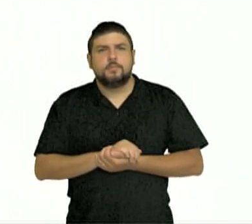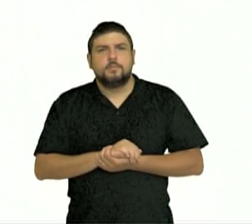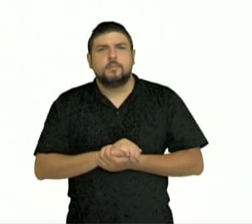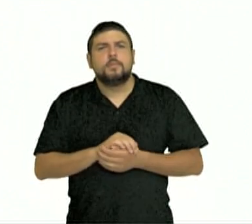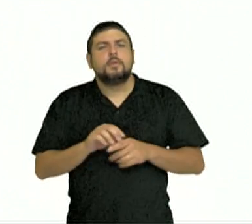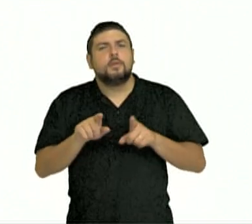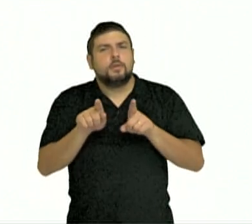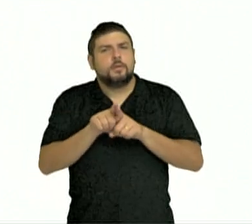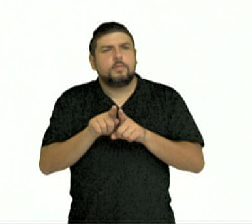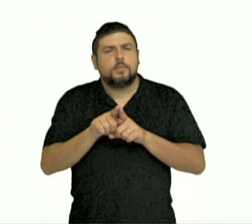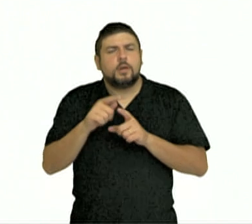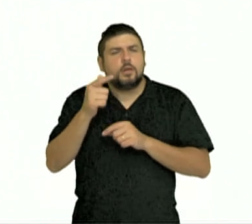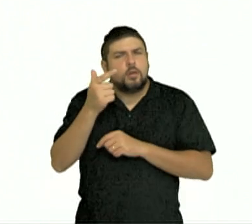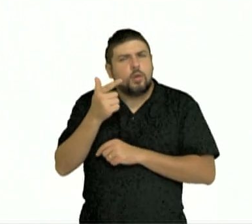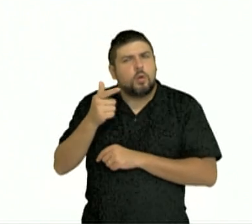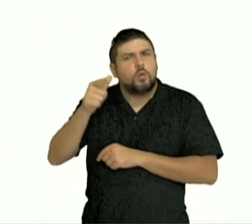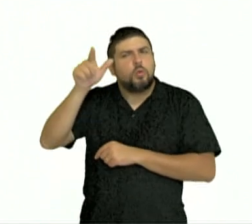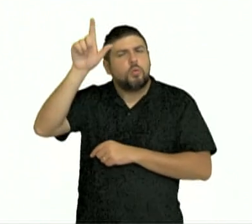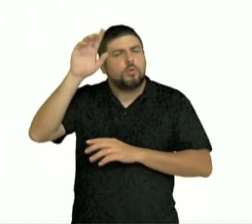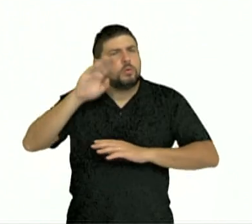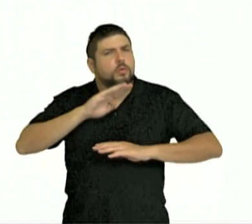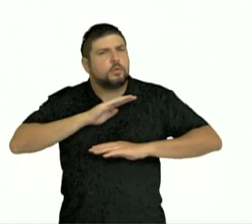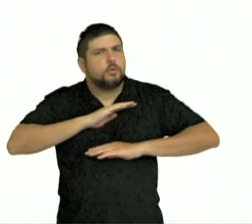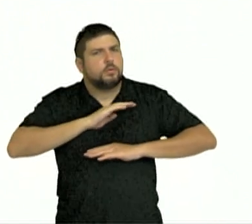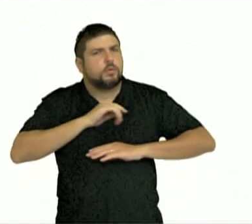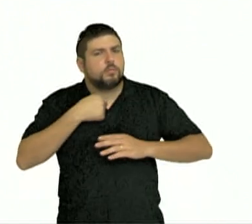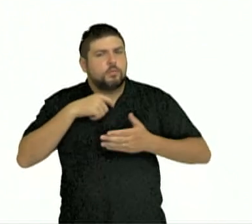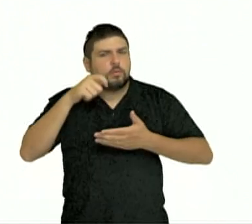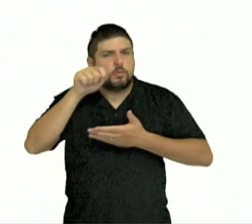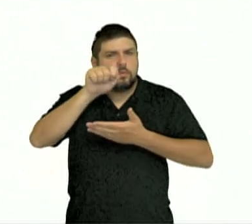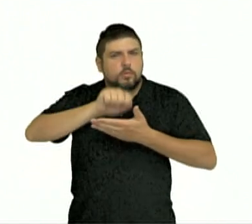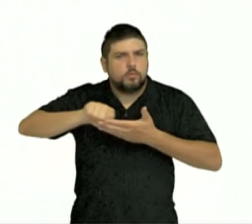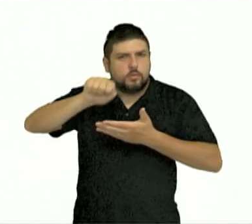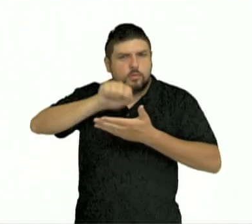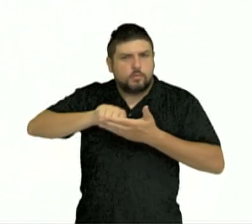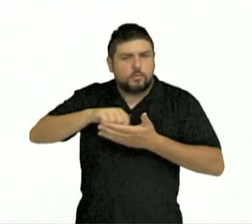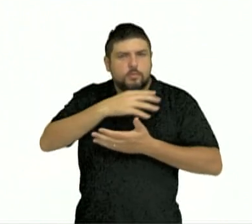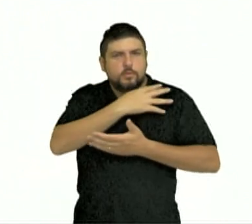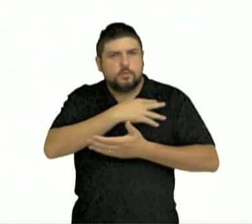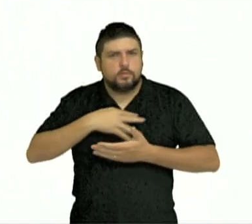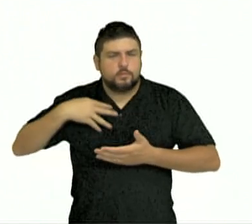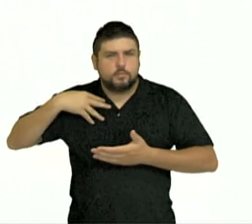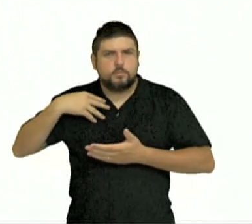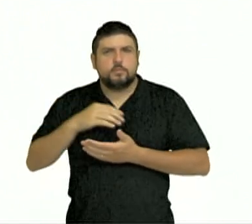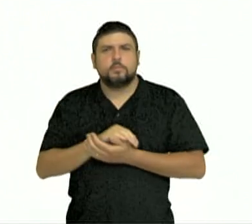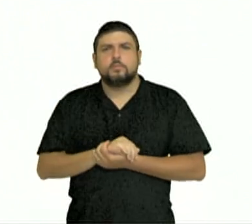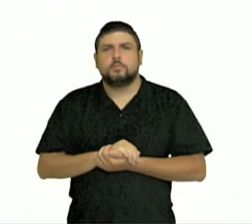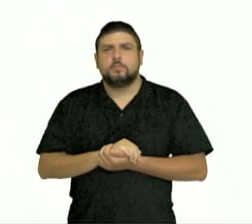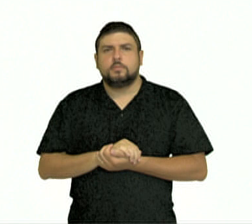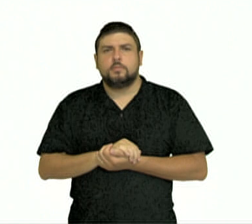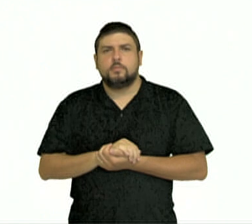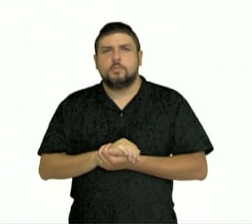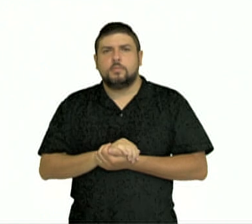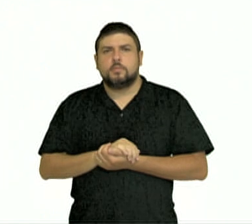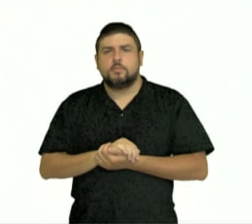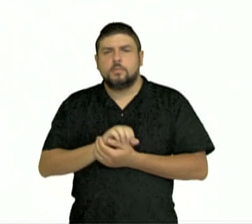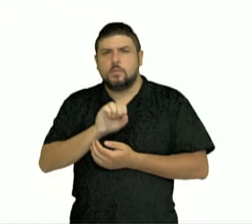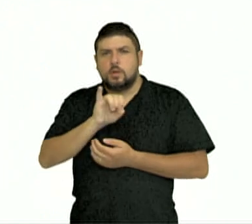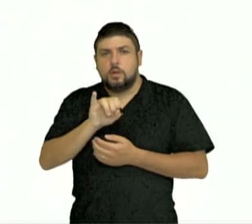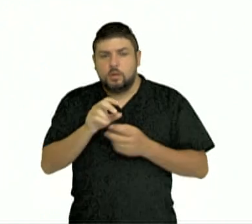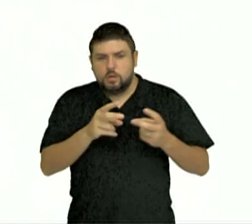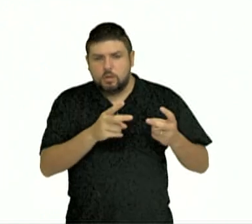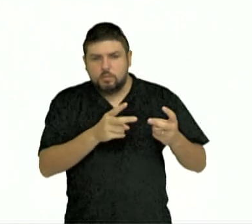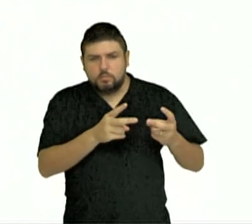condição dos escritos aristotélicos, das reflexões de Aristóteles. Quando nós observamos um objeto,